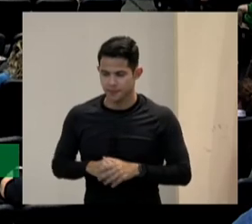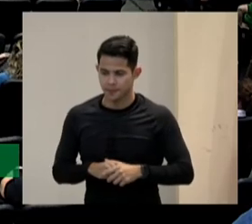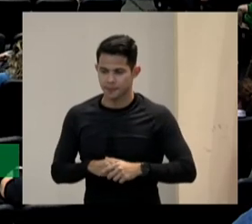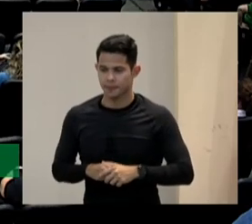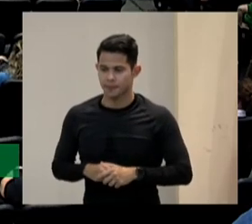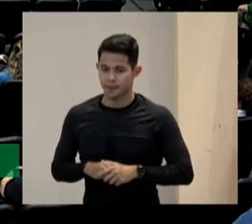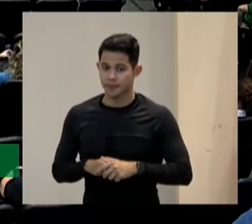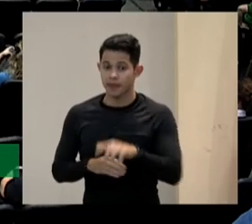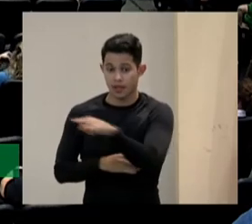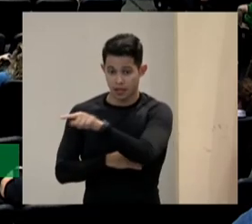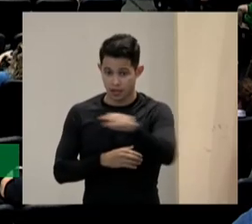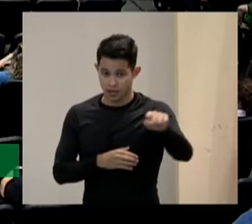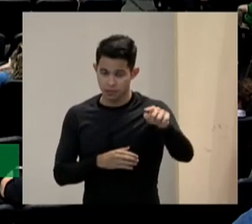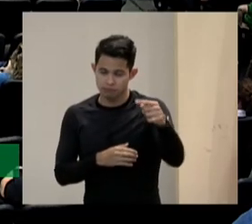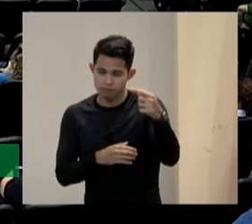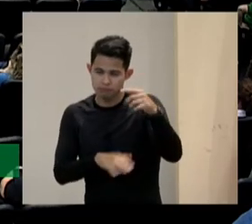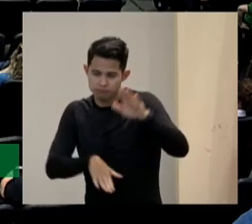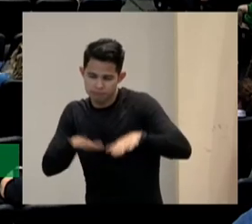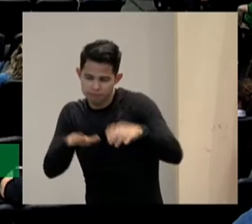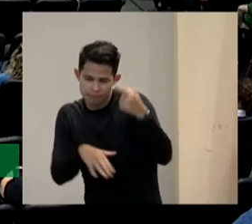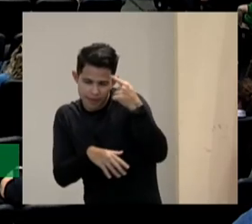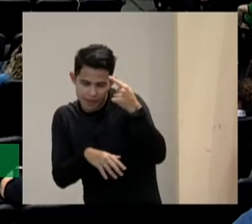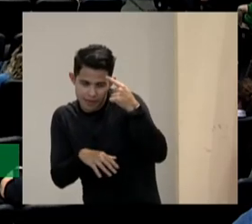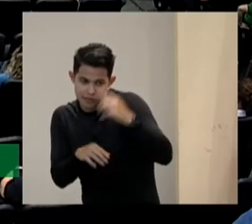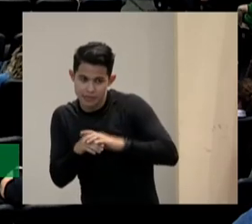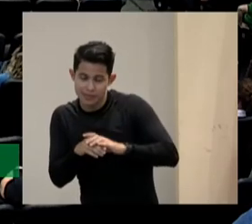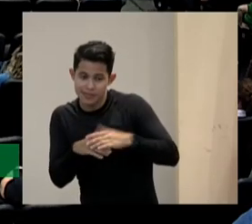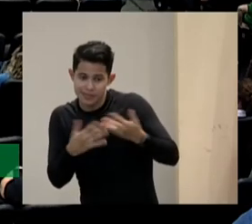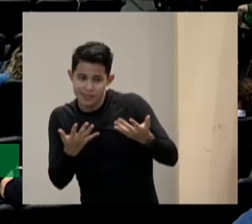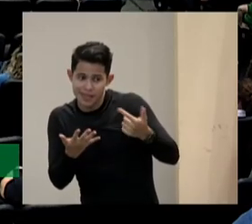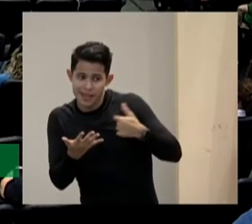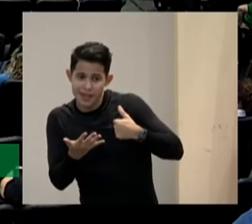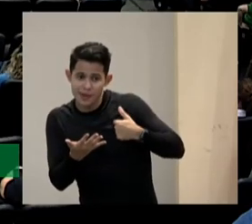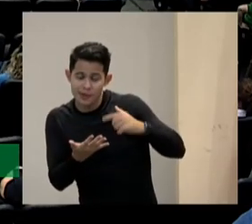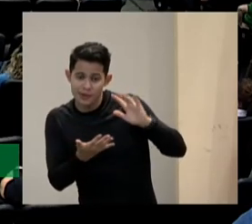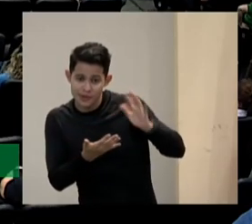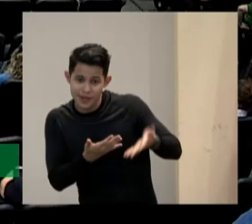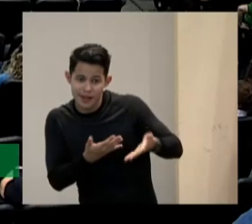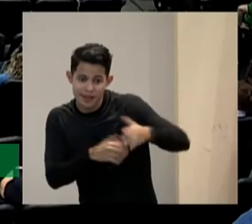algum de vocês está pensando nossa mas eu sou eu faço não